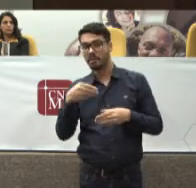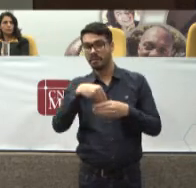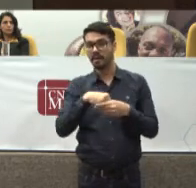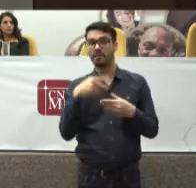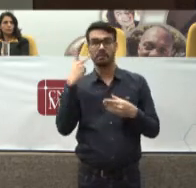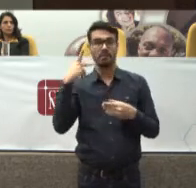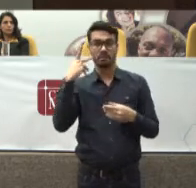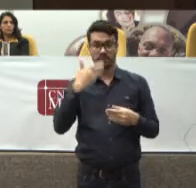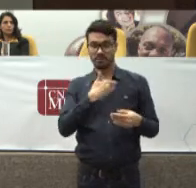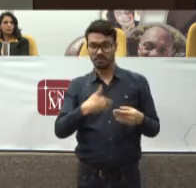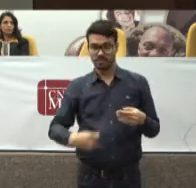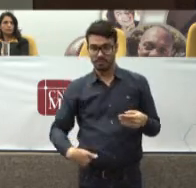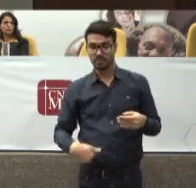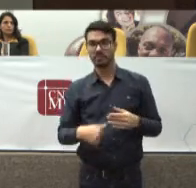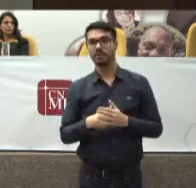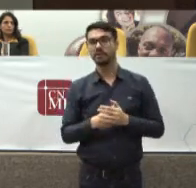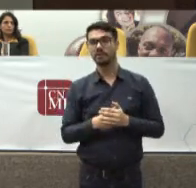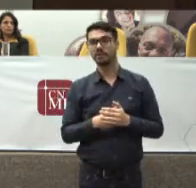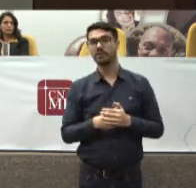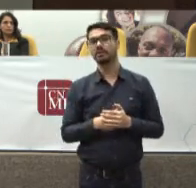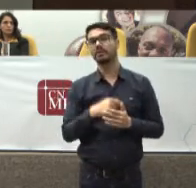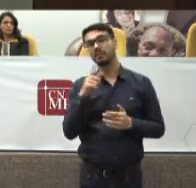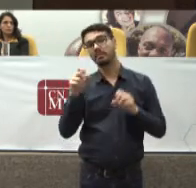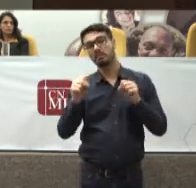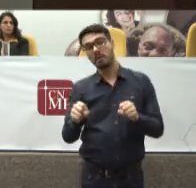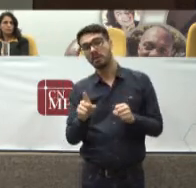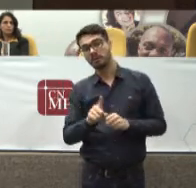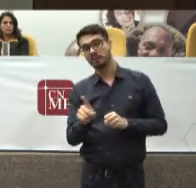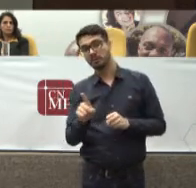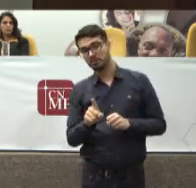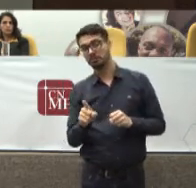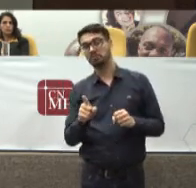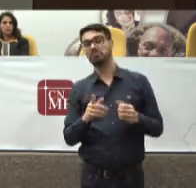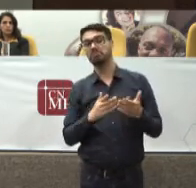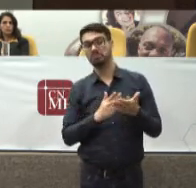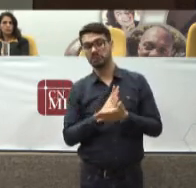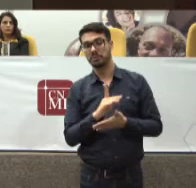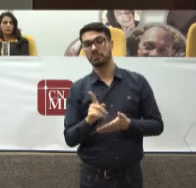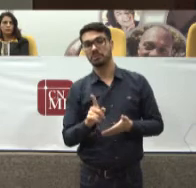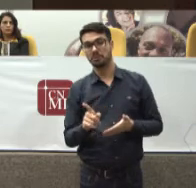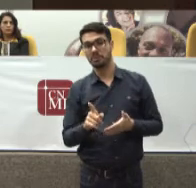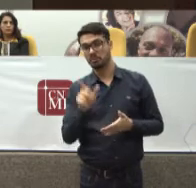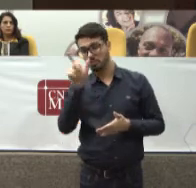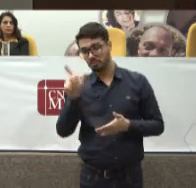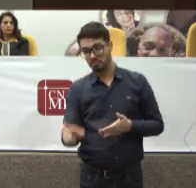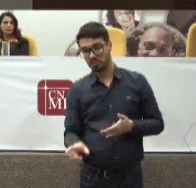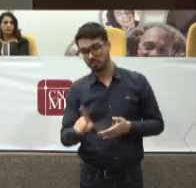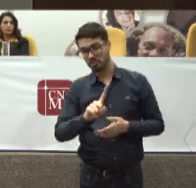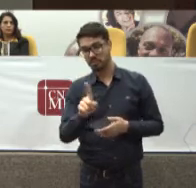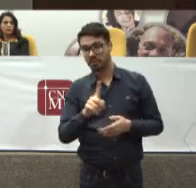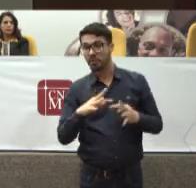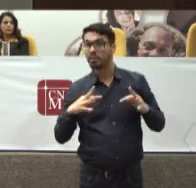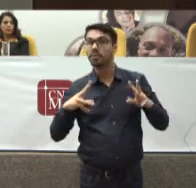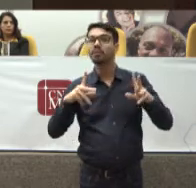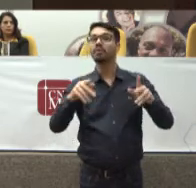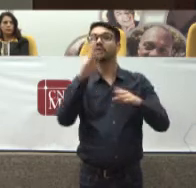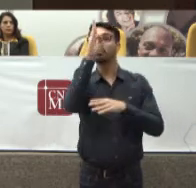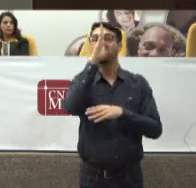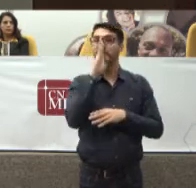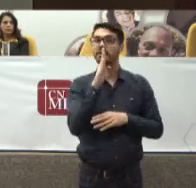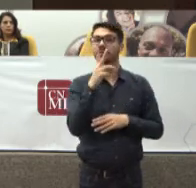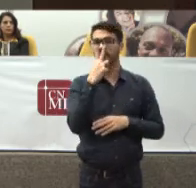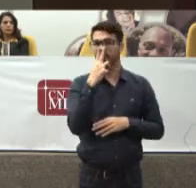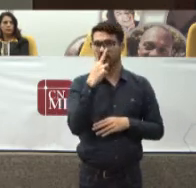E em que medida Aquilo pode ou não Ser otorgado Não para um indivíduo Mas para todos os brasileiros Que se